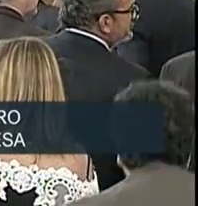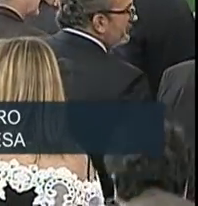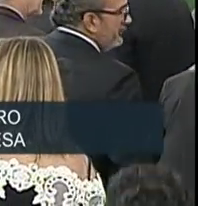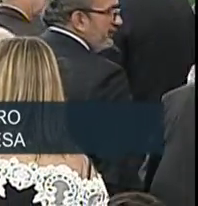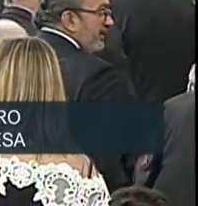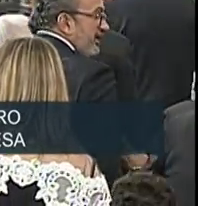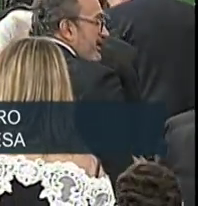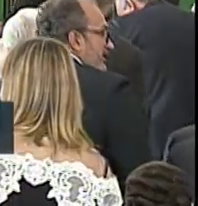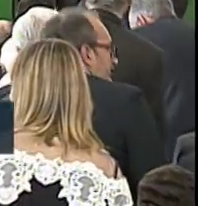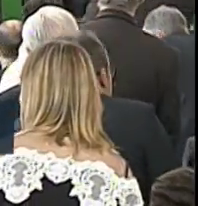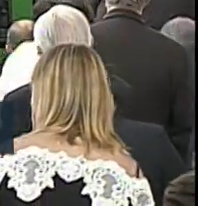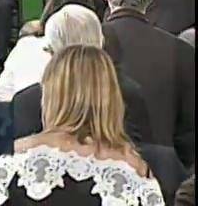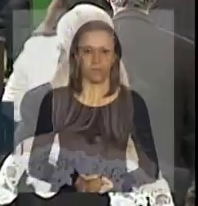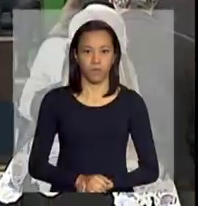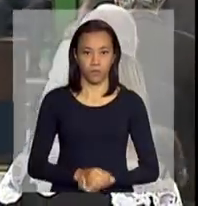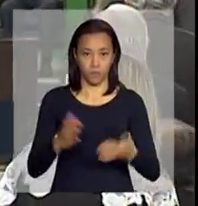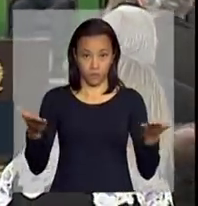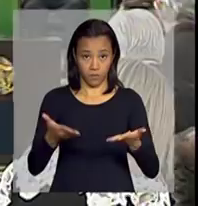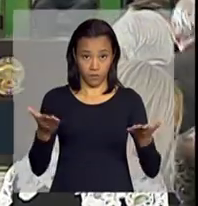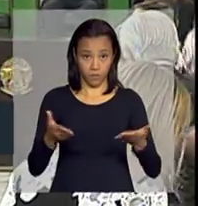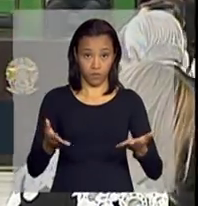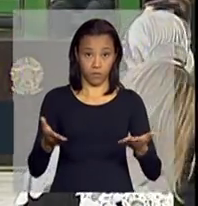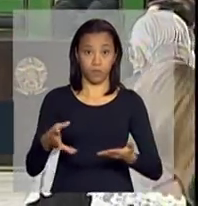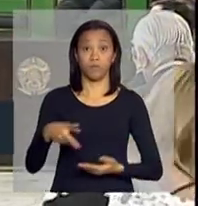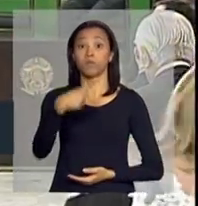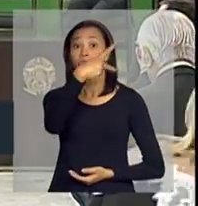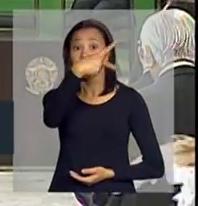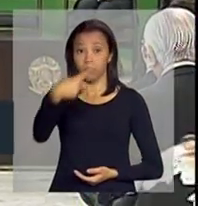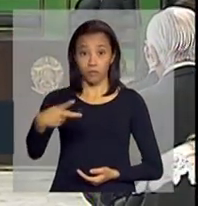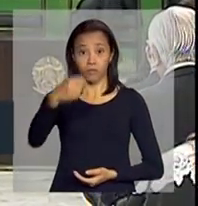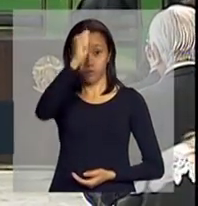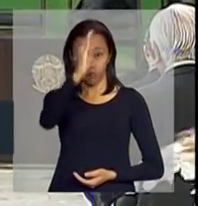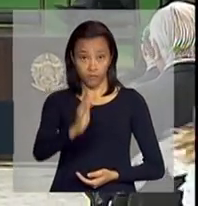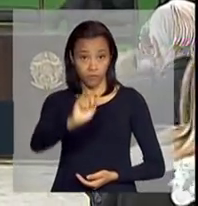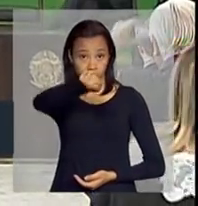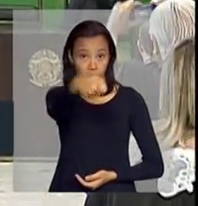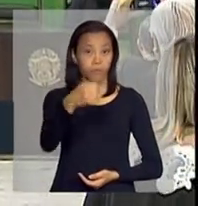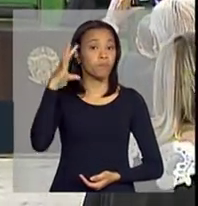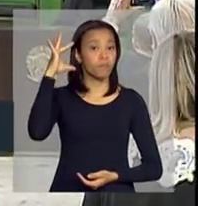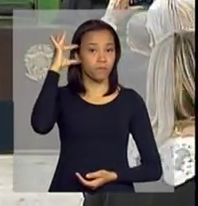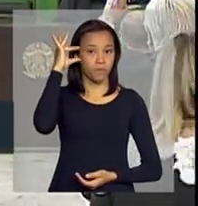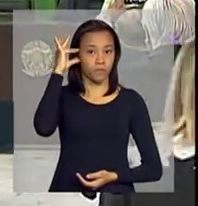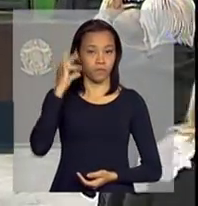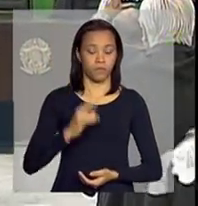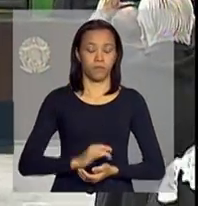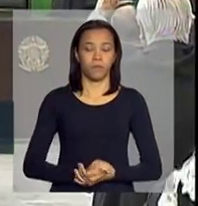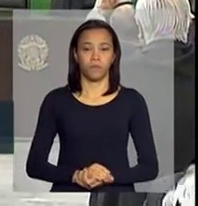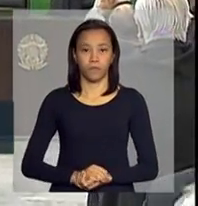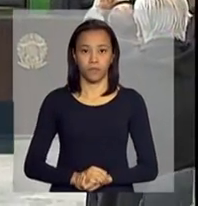Com a palavra, senhora presidenta da República, Dilma Rousseff.